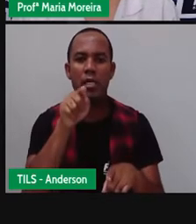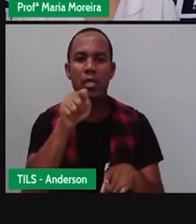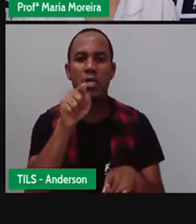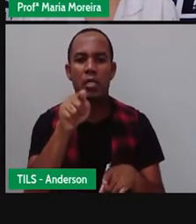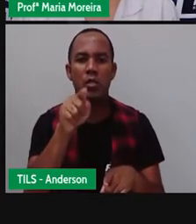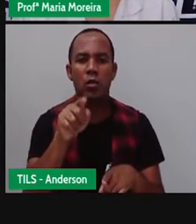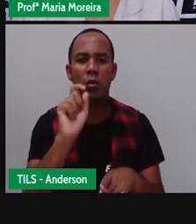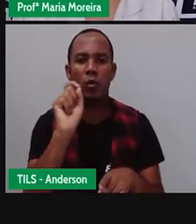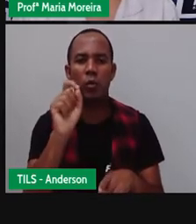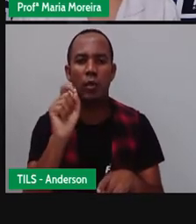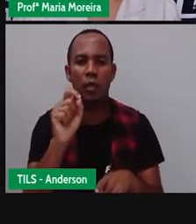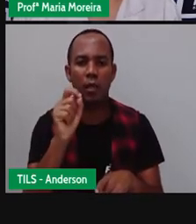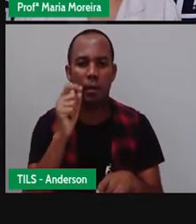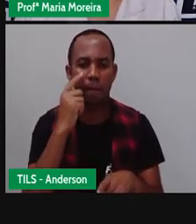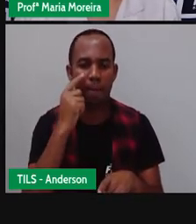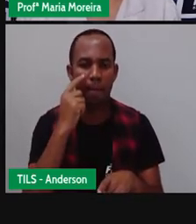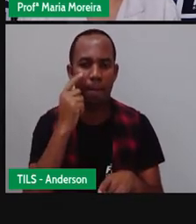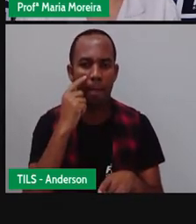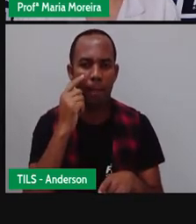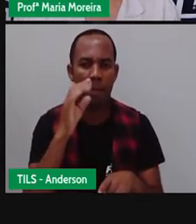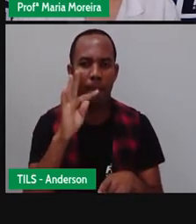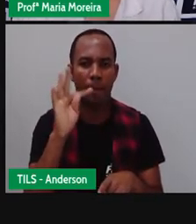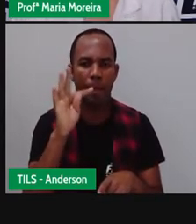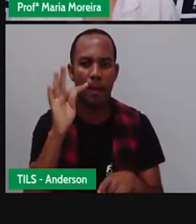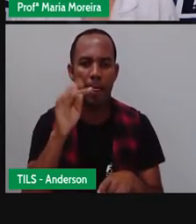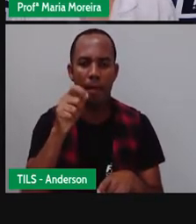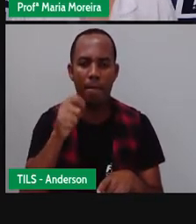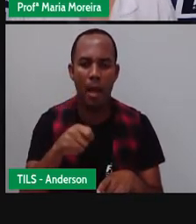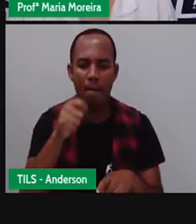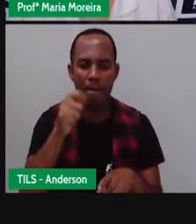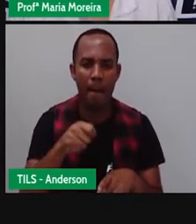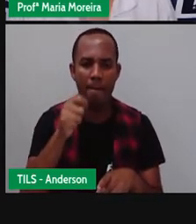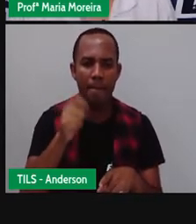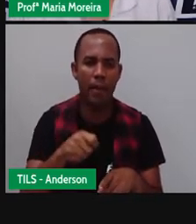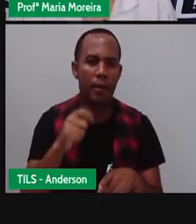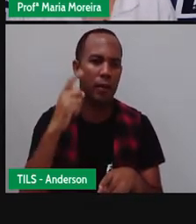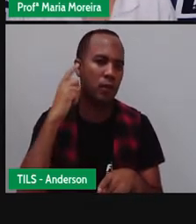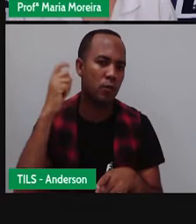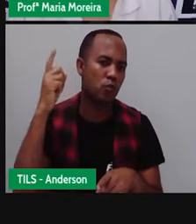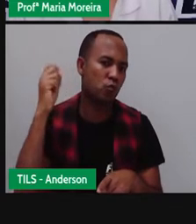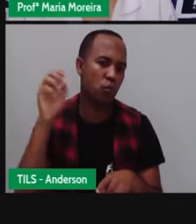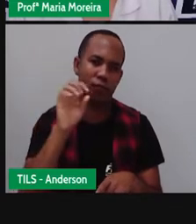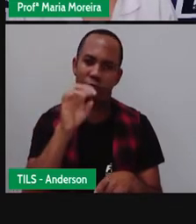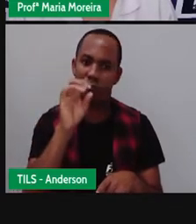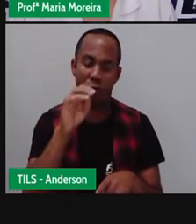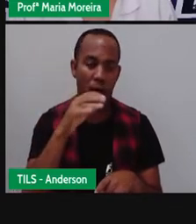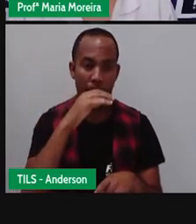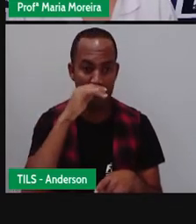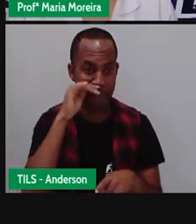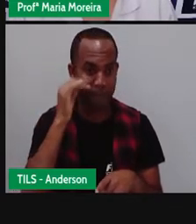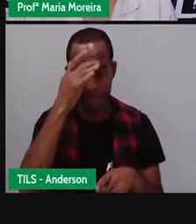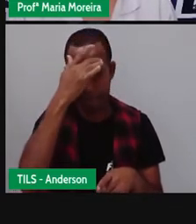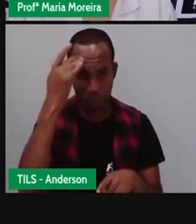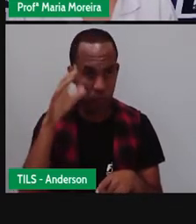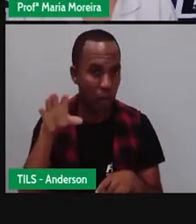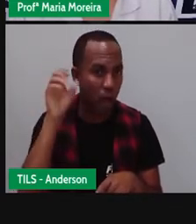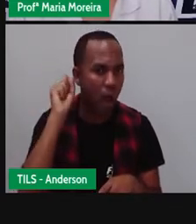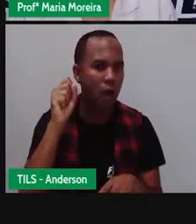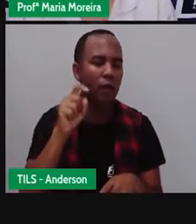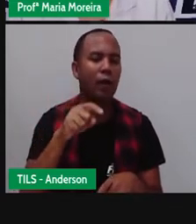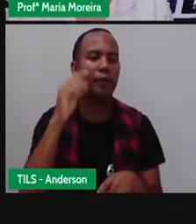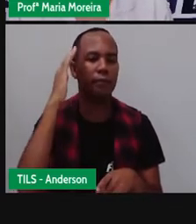um telégrafo, gente. Olha, ele já reduziu, né? Ele ficou bem pequenininho. E ele era o quê? Através da eletricidade.